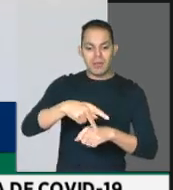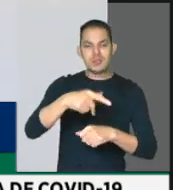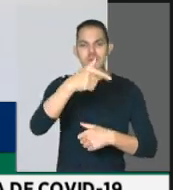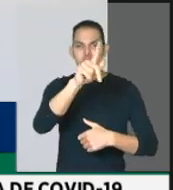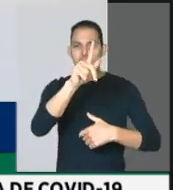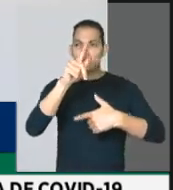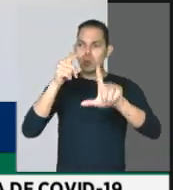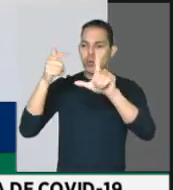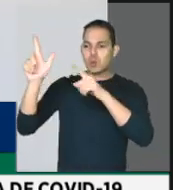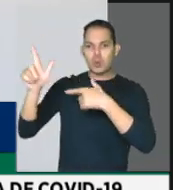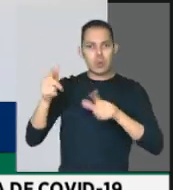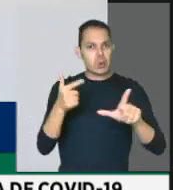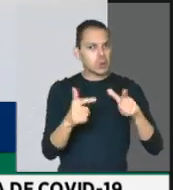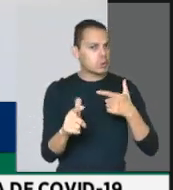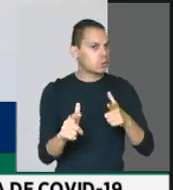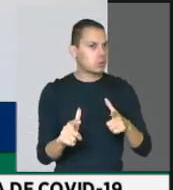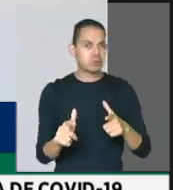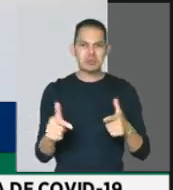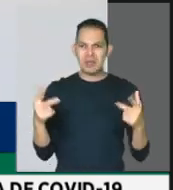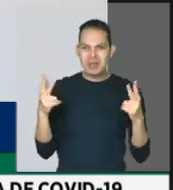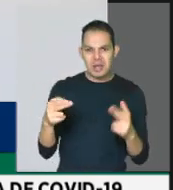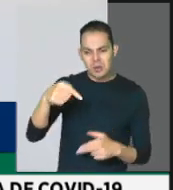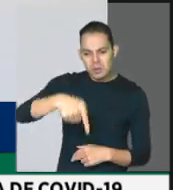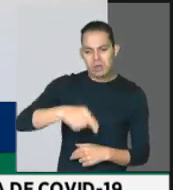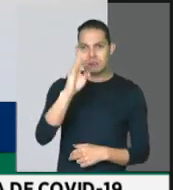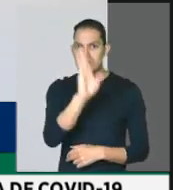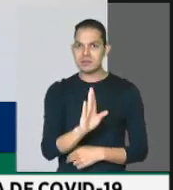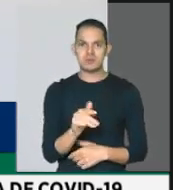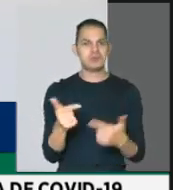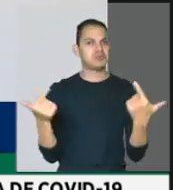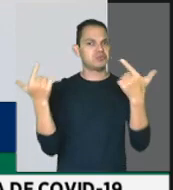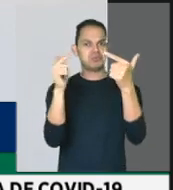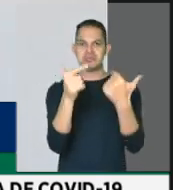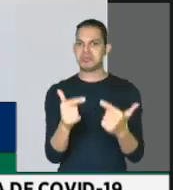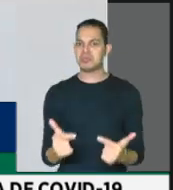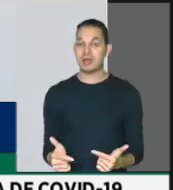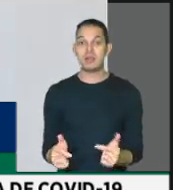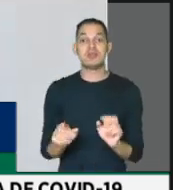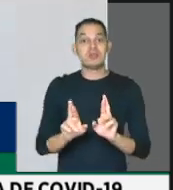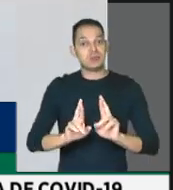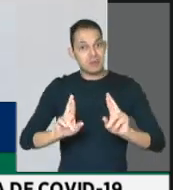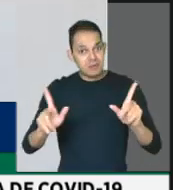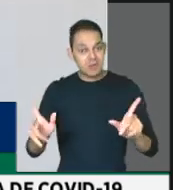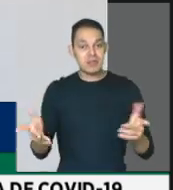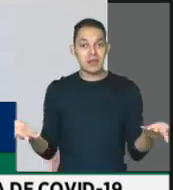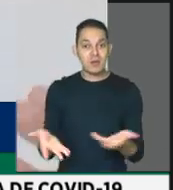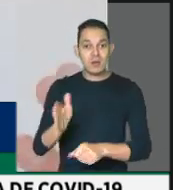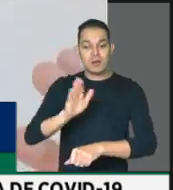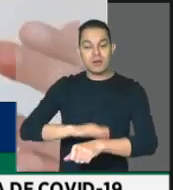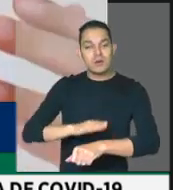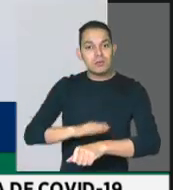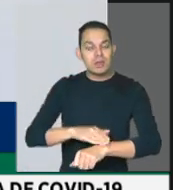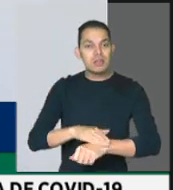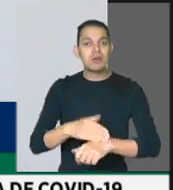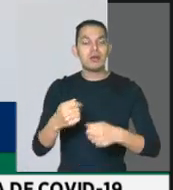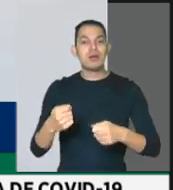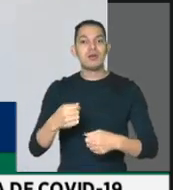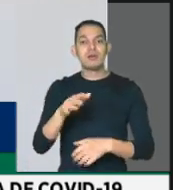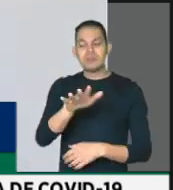nenhum país do mundo está fazendo isso em relação aos seus trabalhadores. Pelo contrário, esse é um momento de extrema